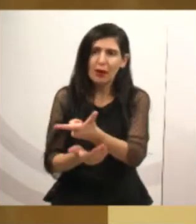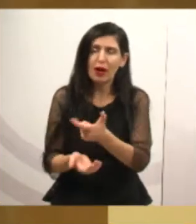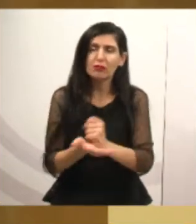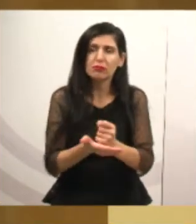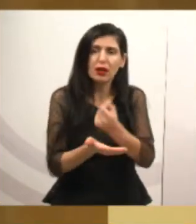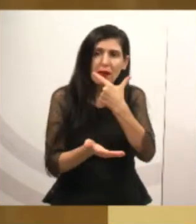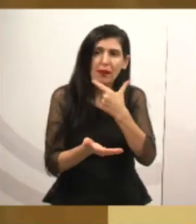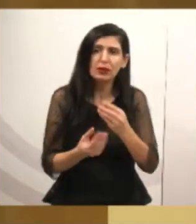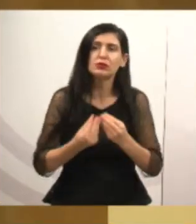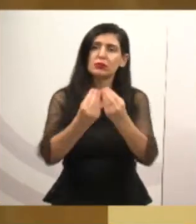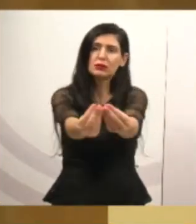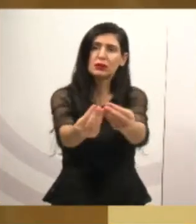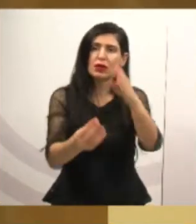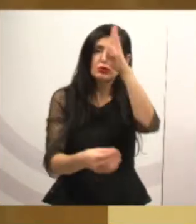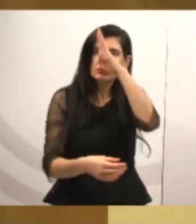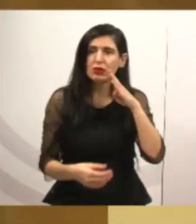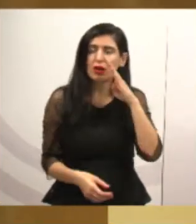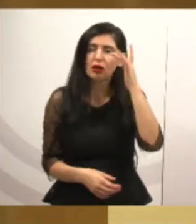população necessita muito.